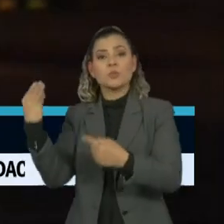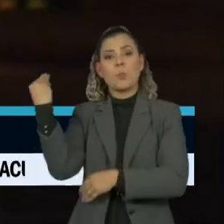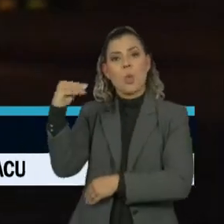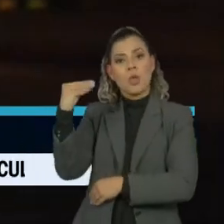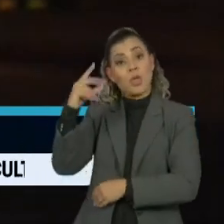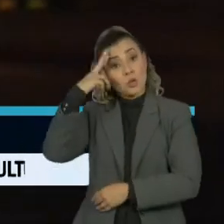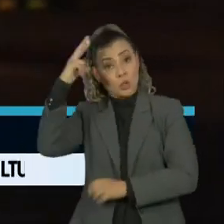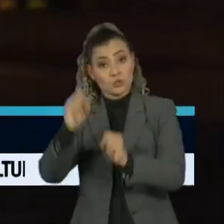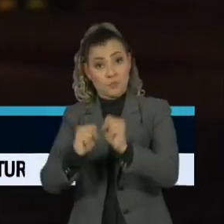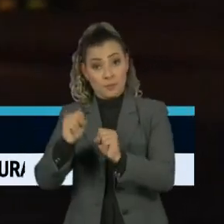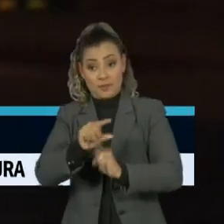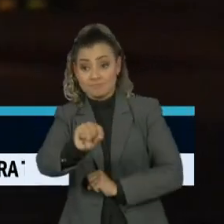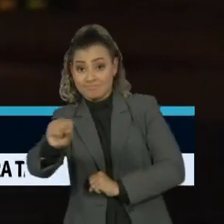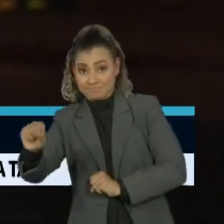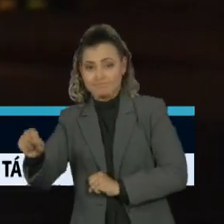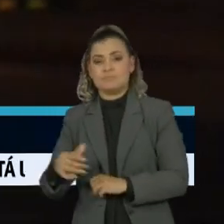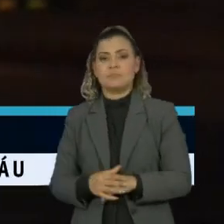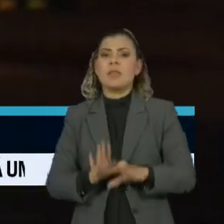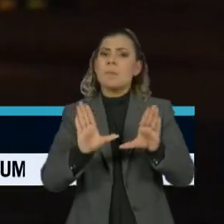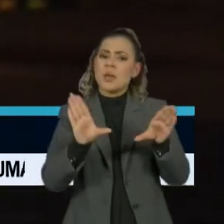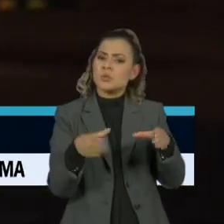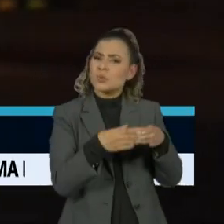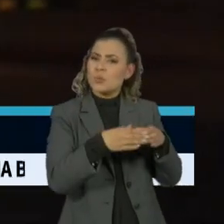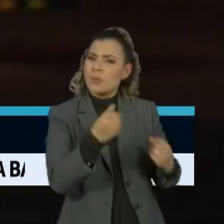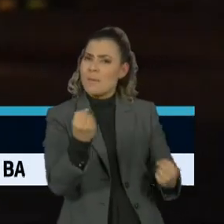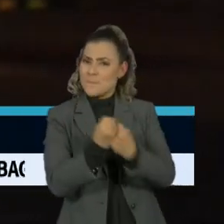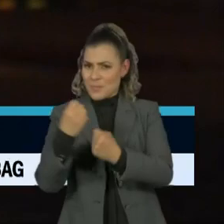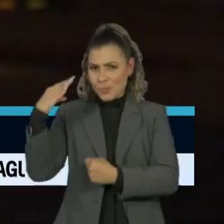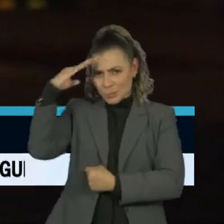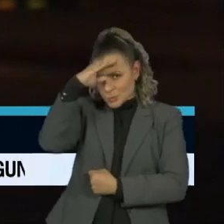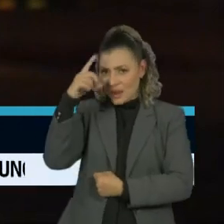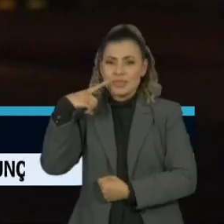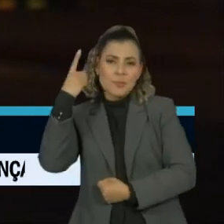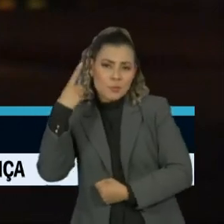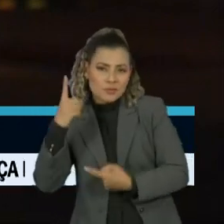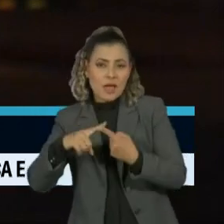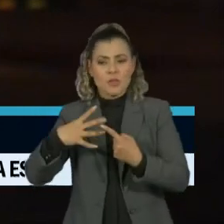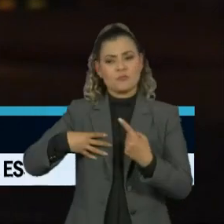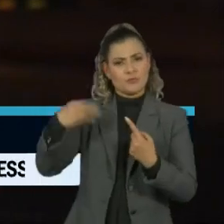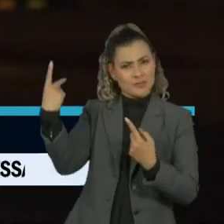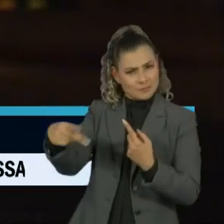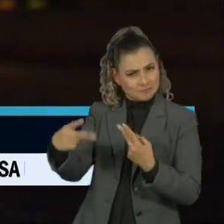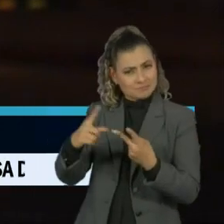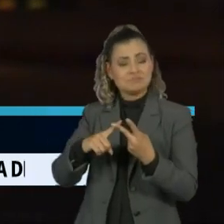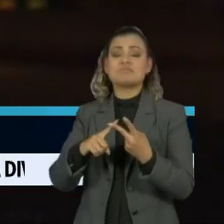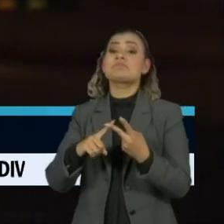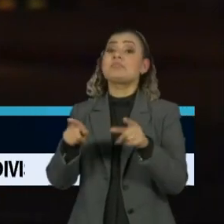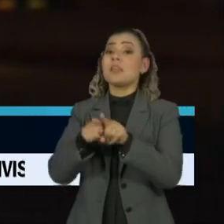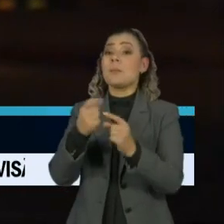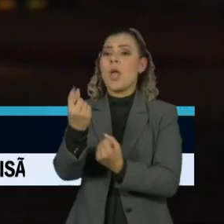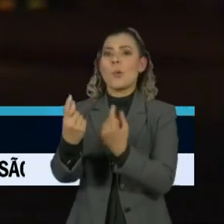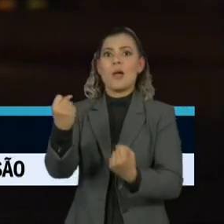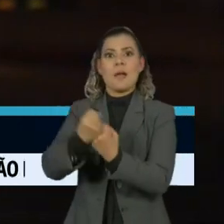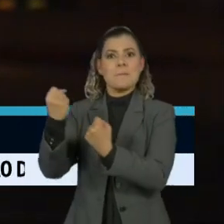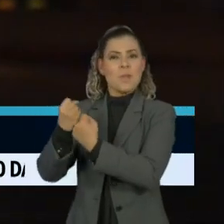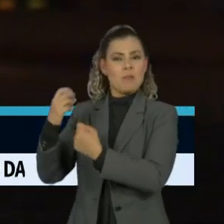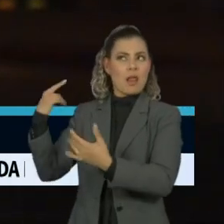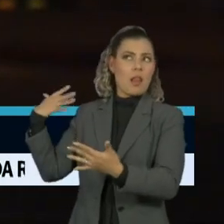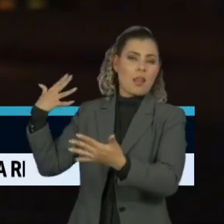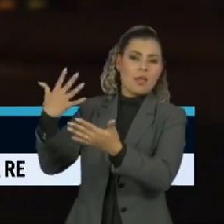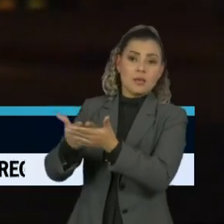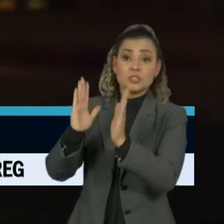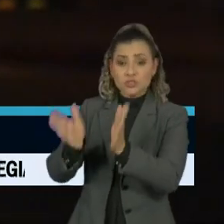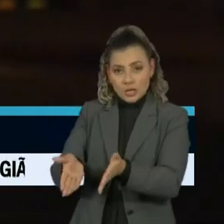No contra-ataque, influenciadores da base de Jair Bolsonaro como deputados, os próprios filhos do presidente, aliados e apoiadores históricos